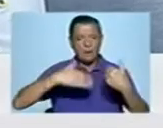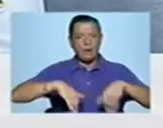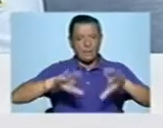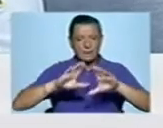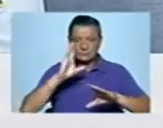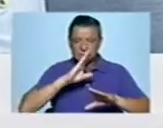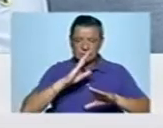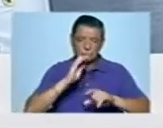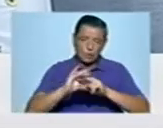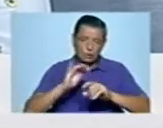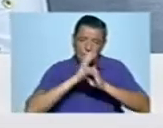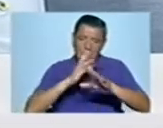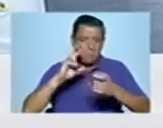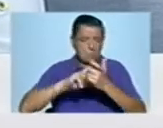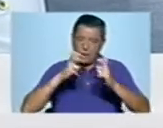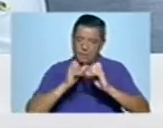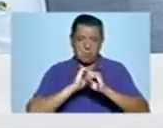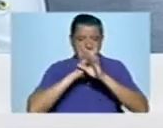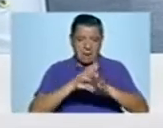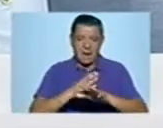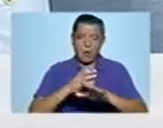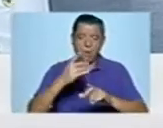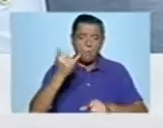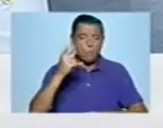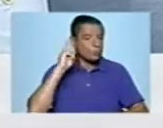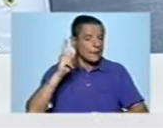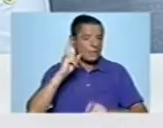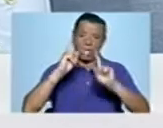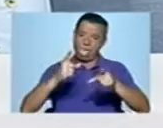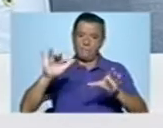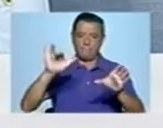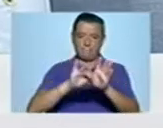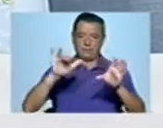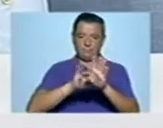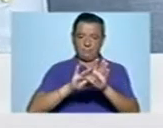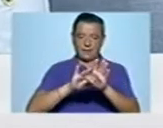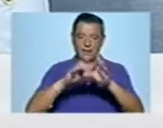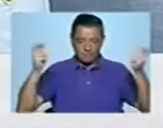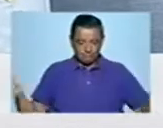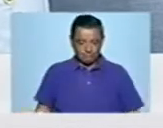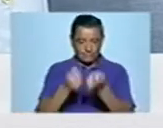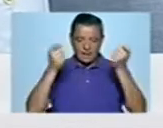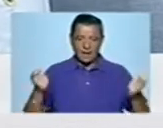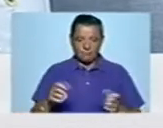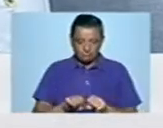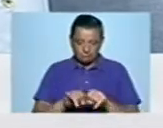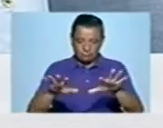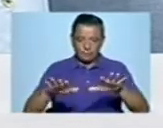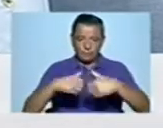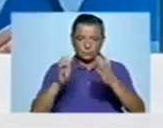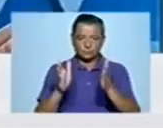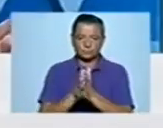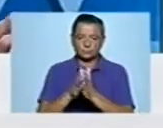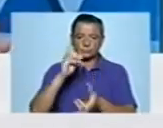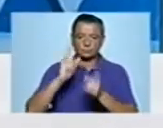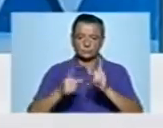não der sorte, olha, também não tem problema, o que importa aqui é participar, sem dúvida. E divulgar aquilo que de bom temos na nossa região. Então vamos lá